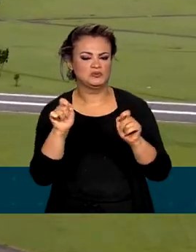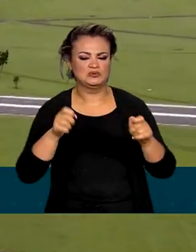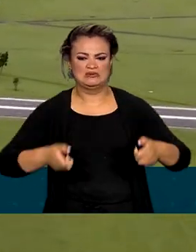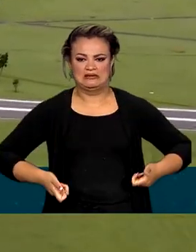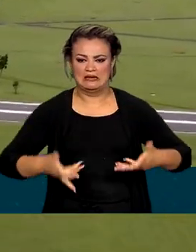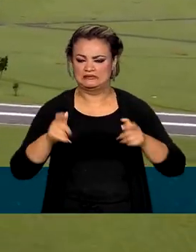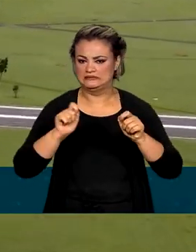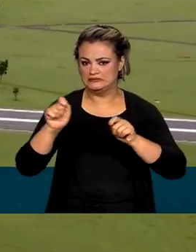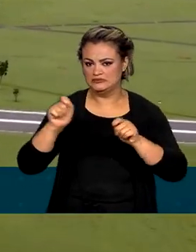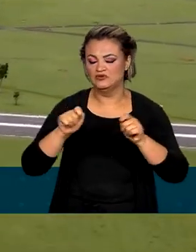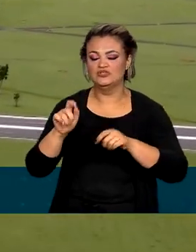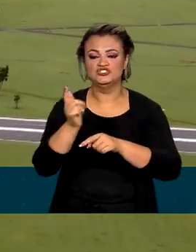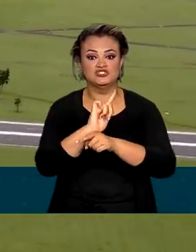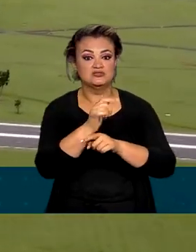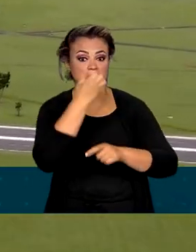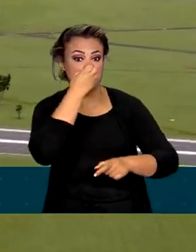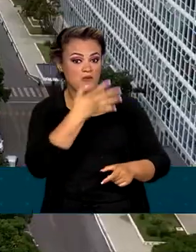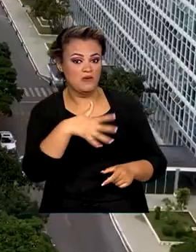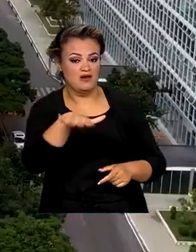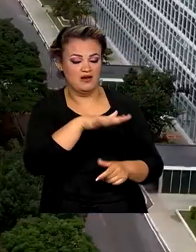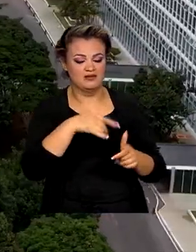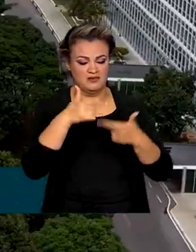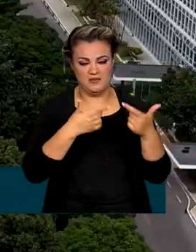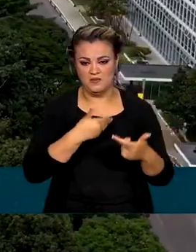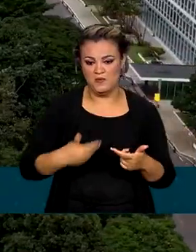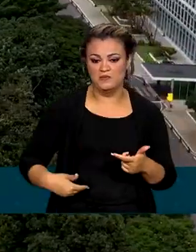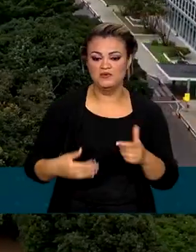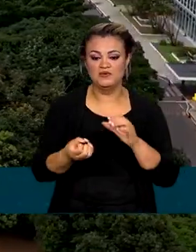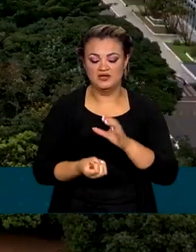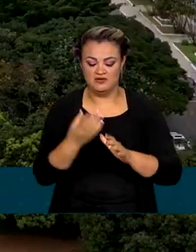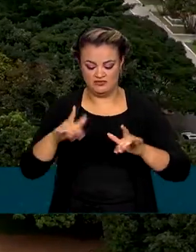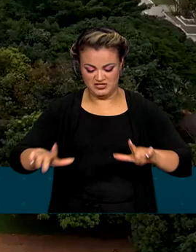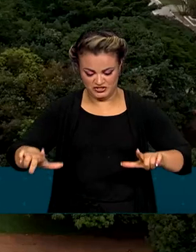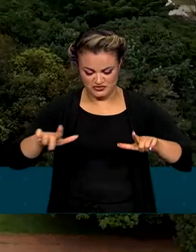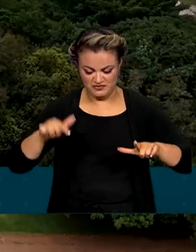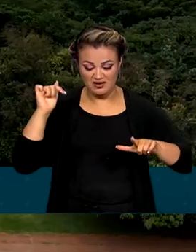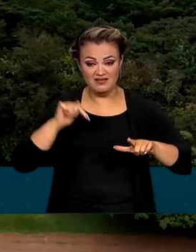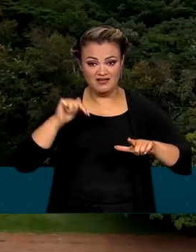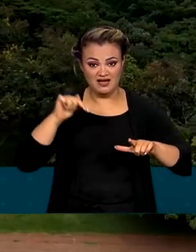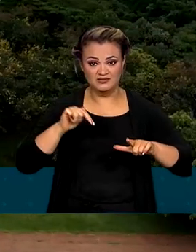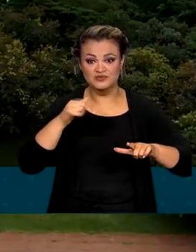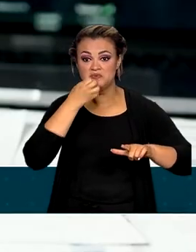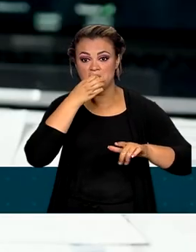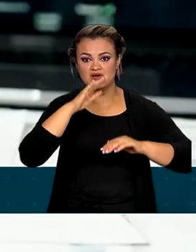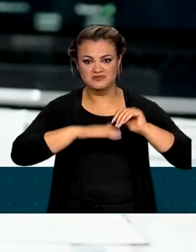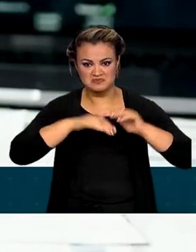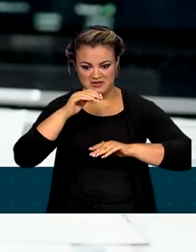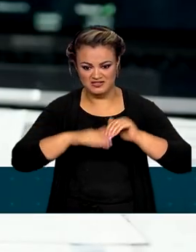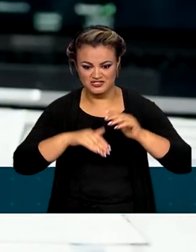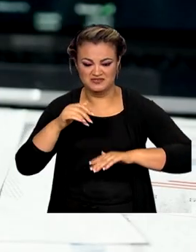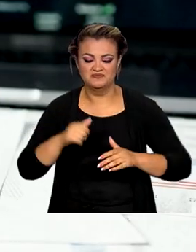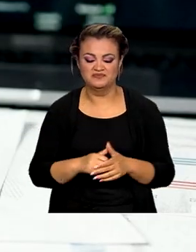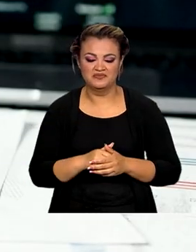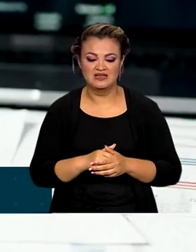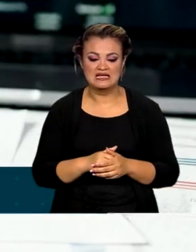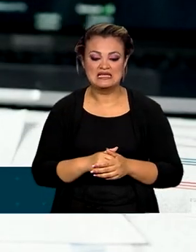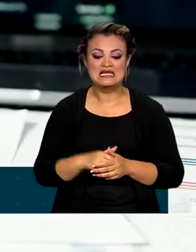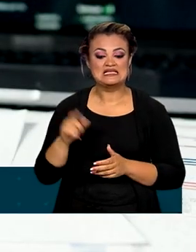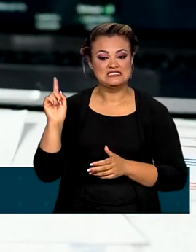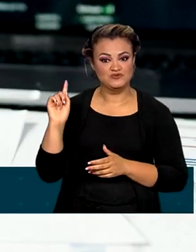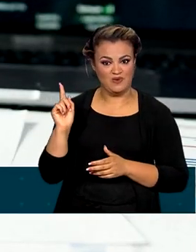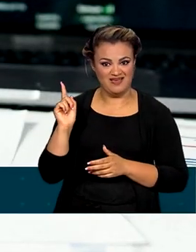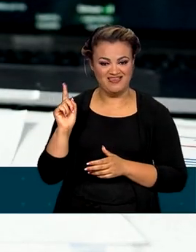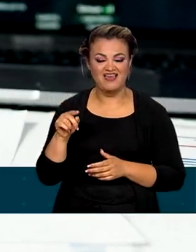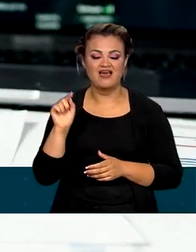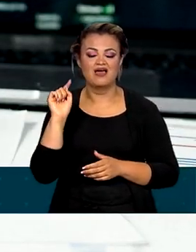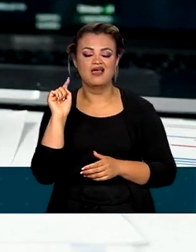gastos e melhor gestão no serviço público, foi criado o Certificado de Indicador de Governança. O IGSEST é